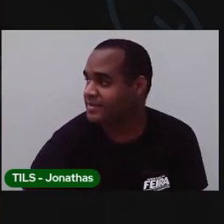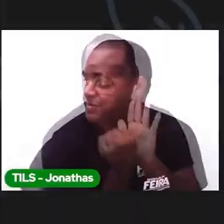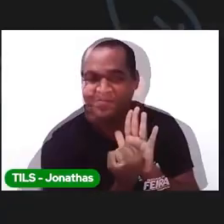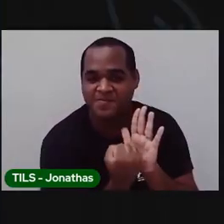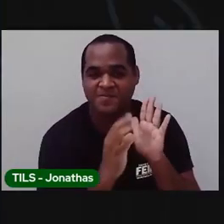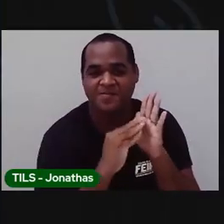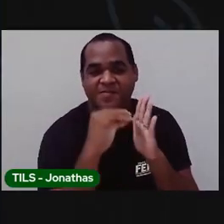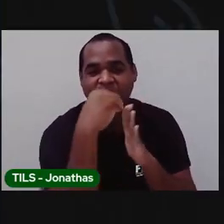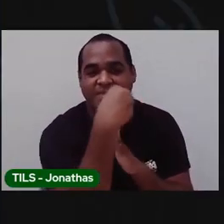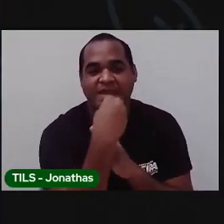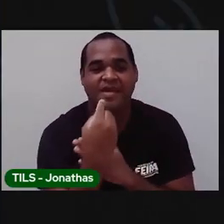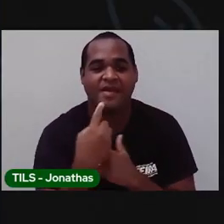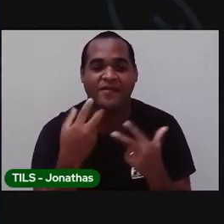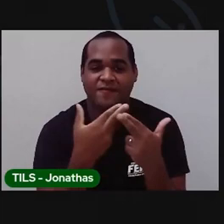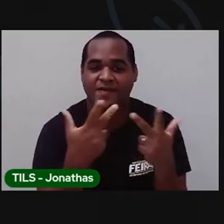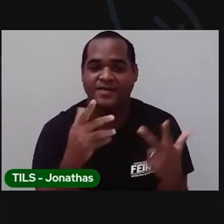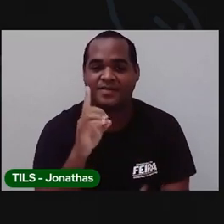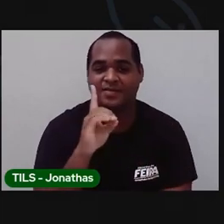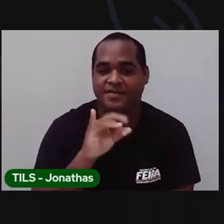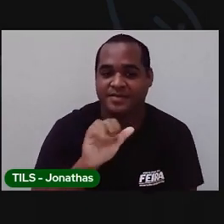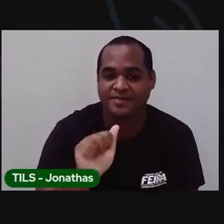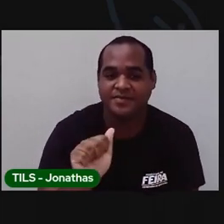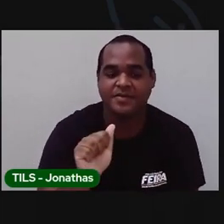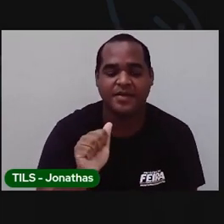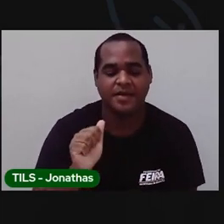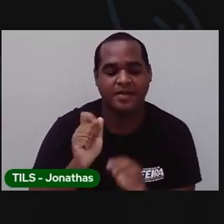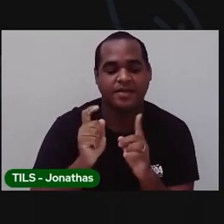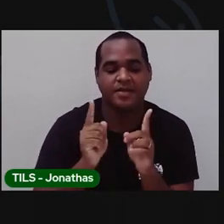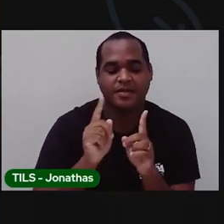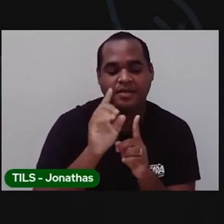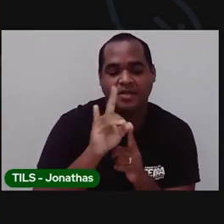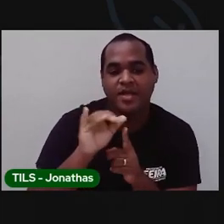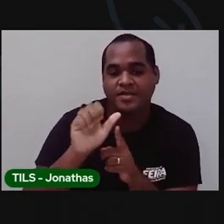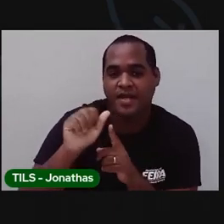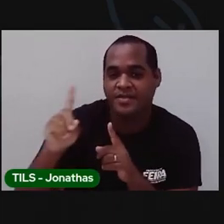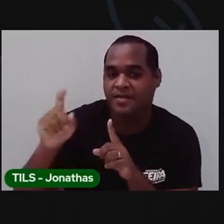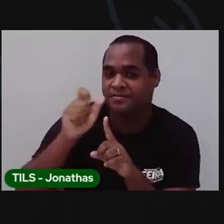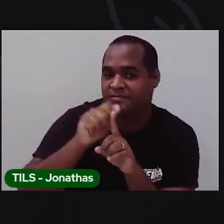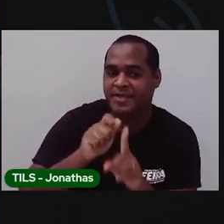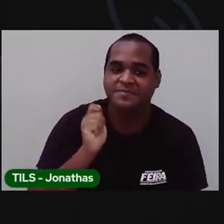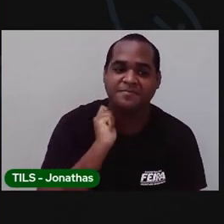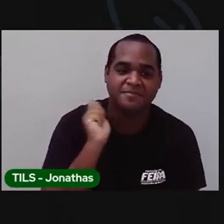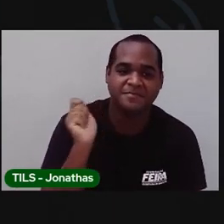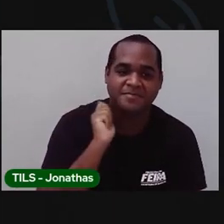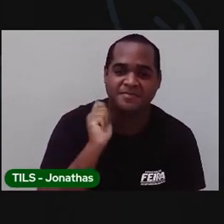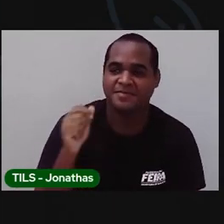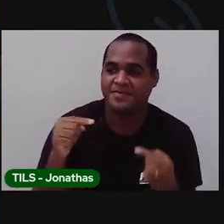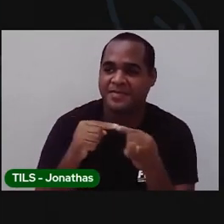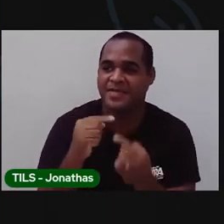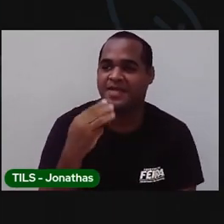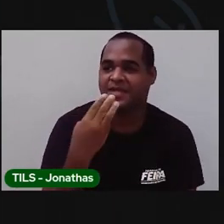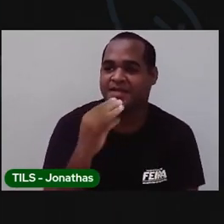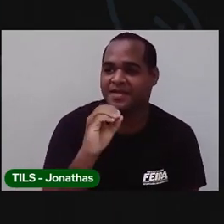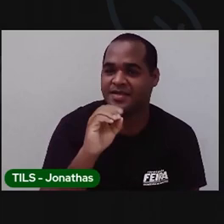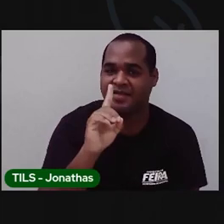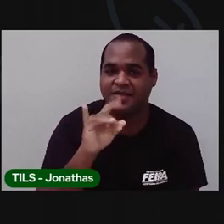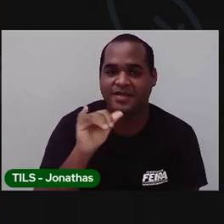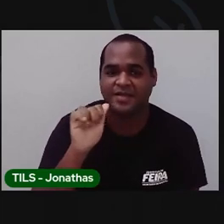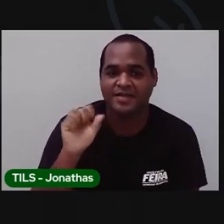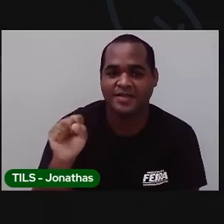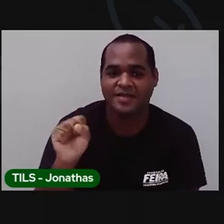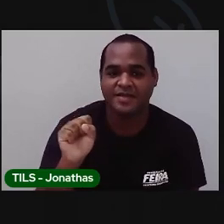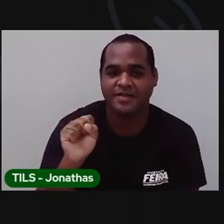só, olha quantos dias já se passaram. E o nosso mês de abril, ele tem 30 dias.